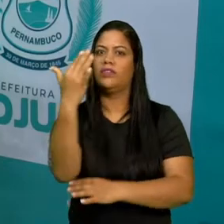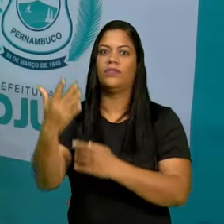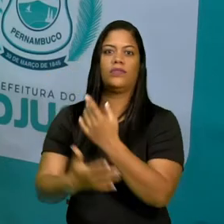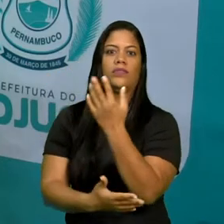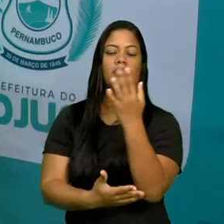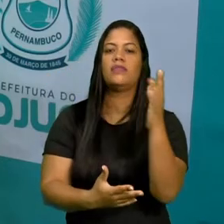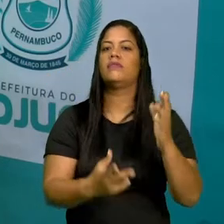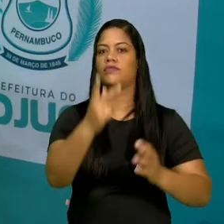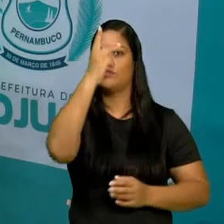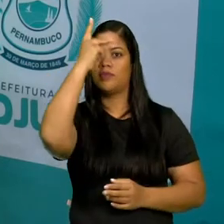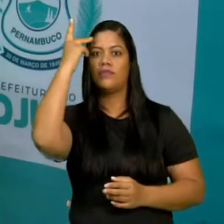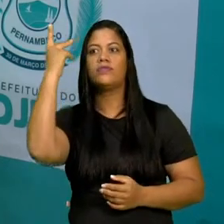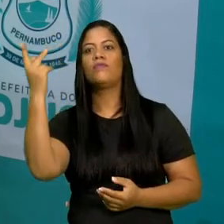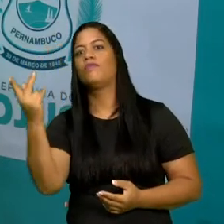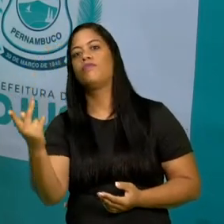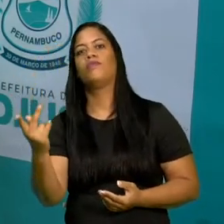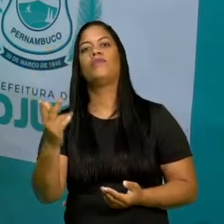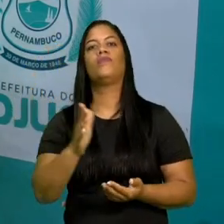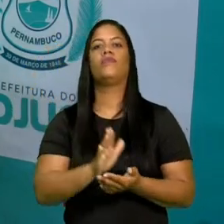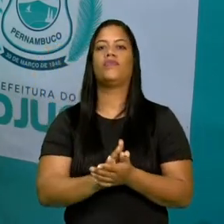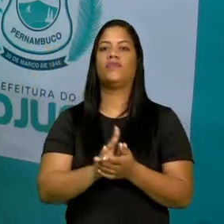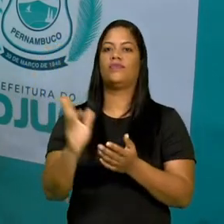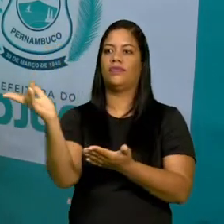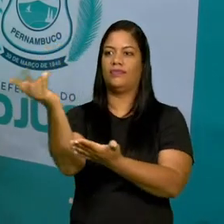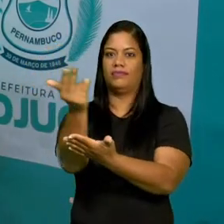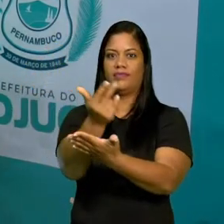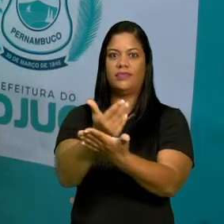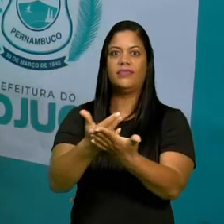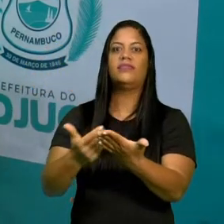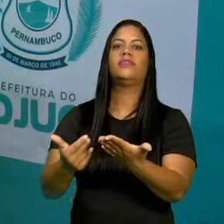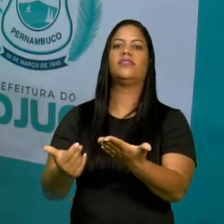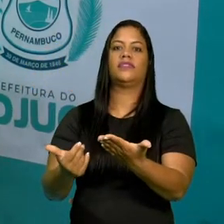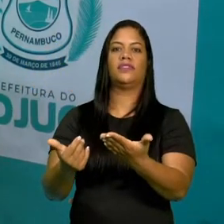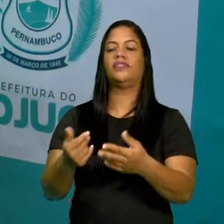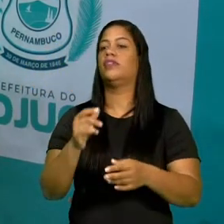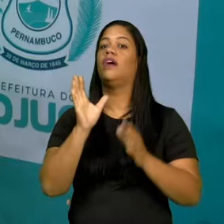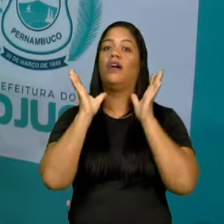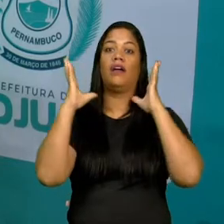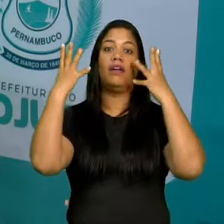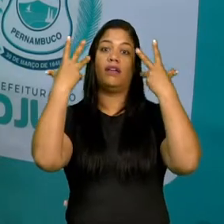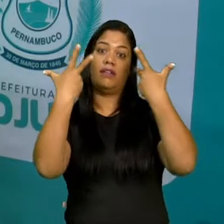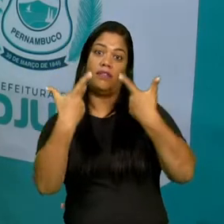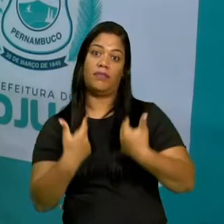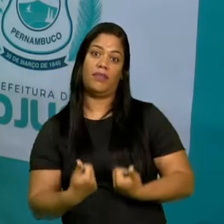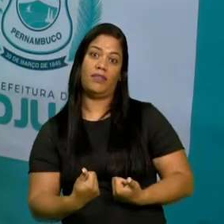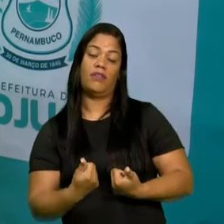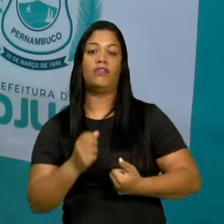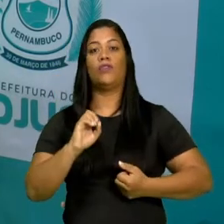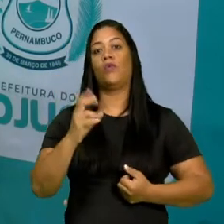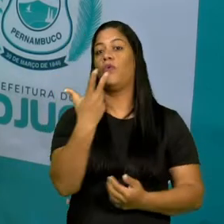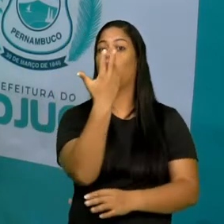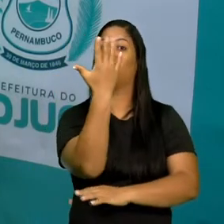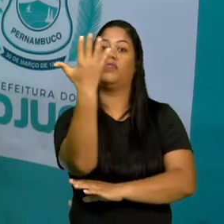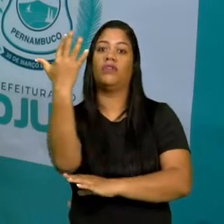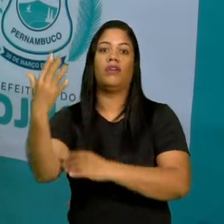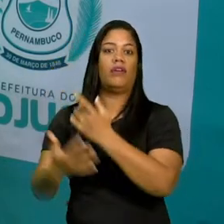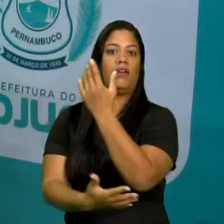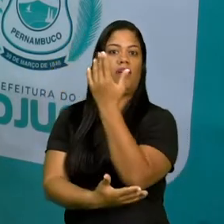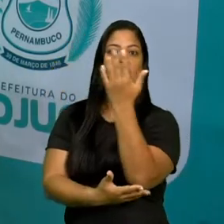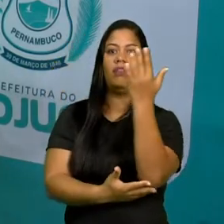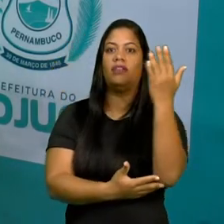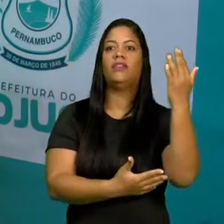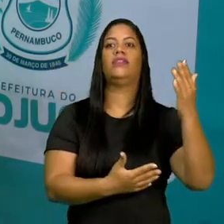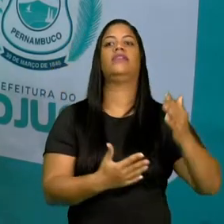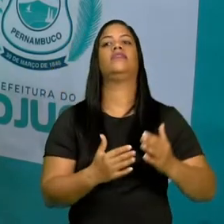exemplo, as pessoas. Eles tentam fazer a imagem das pessoas, ou de animais, ou de árvores, plantas também.